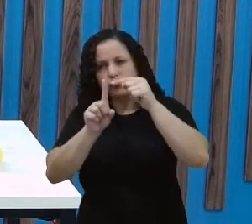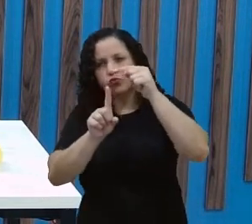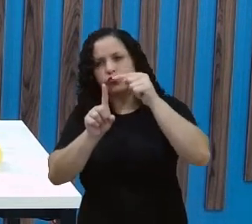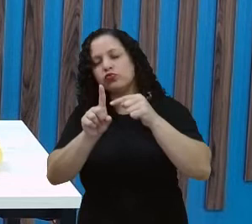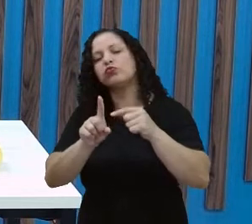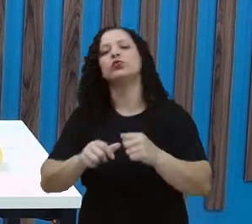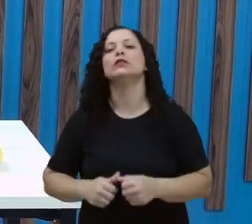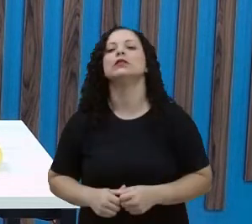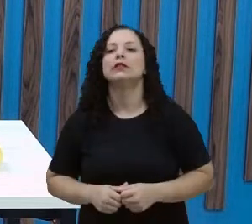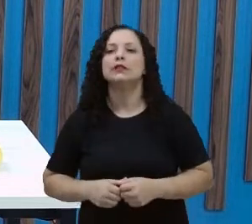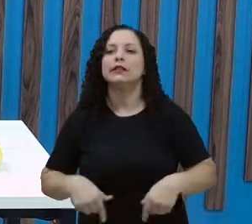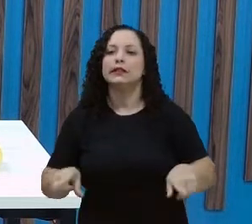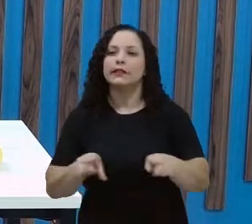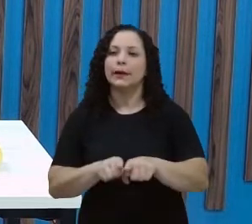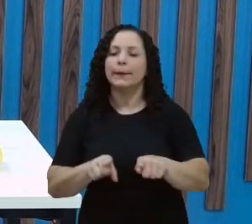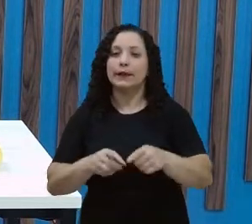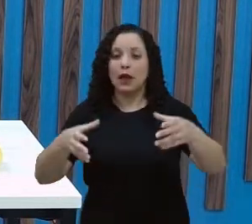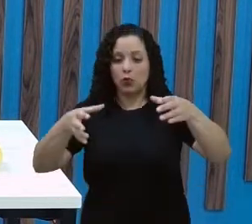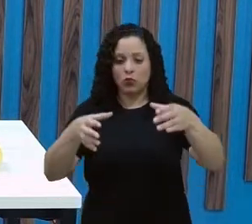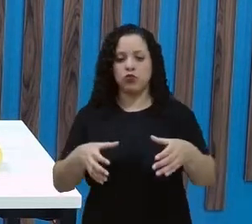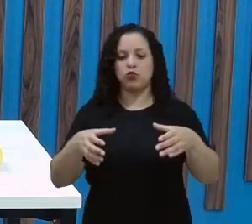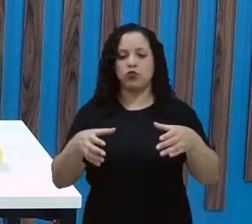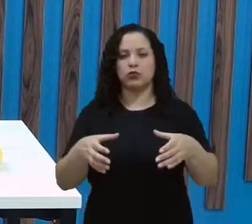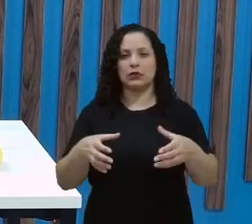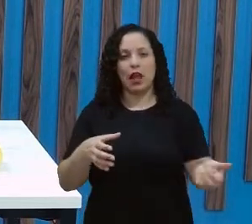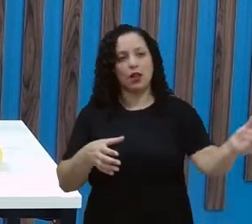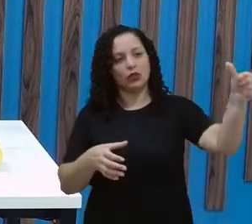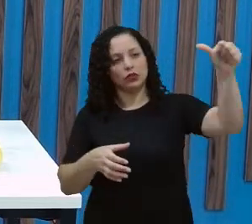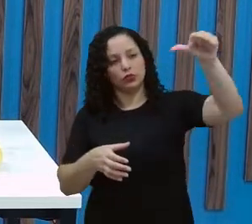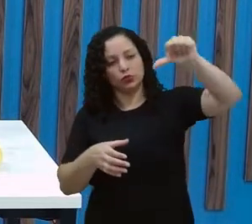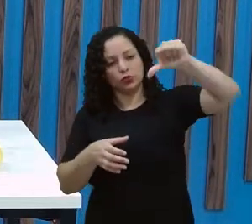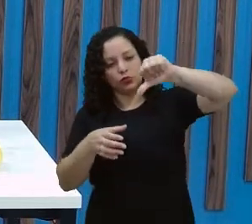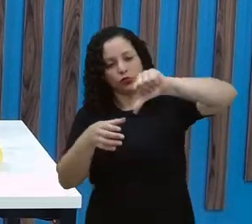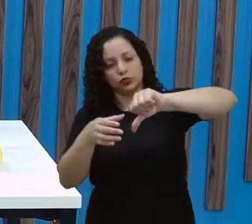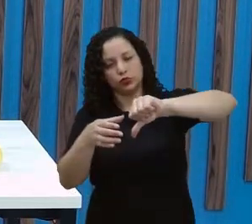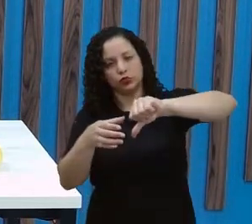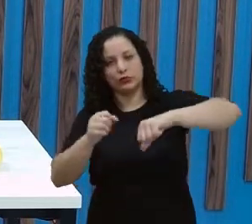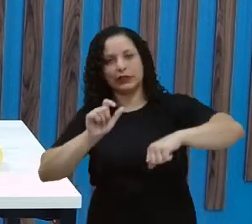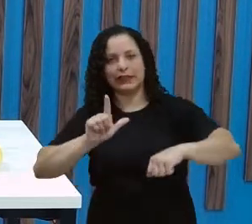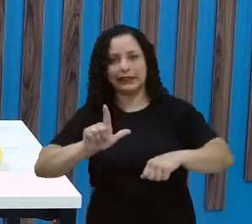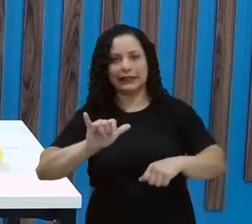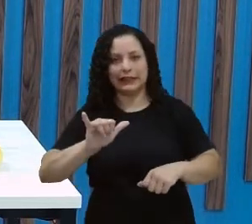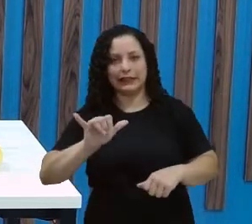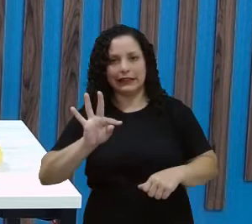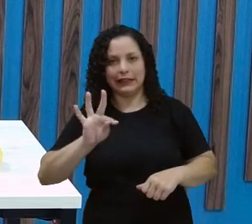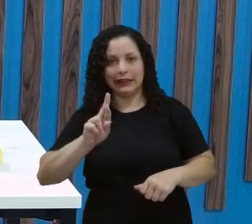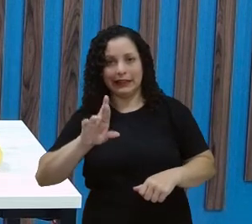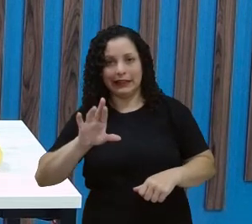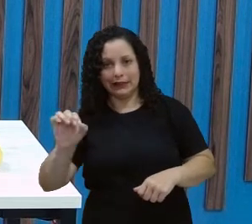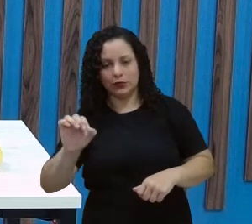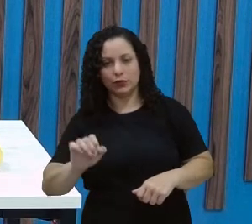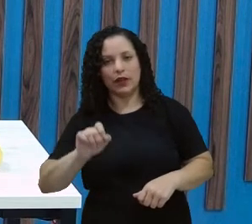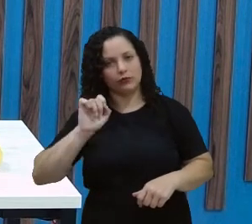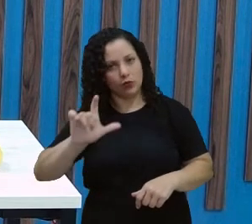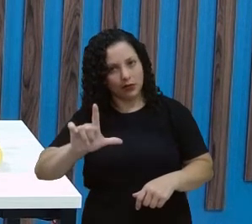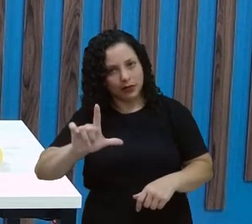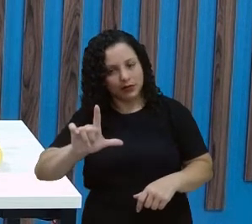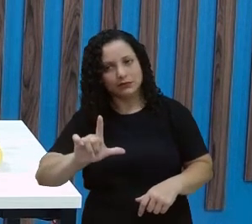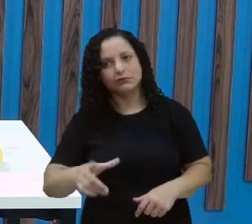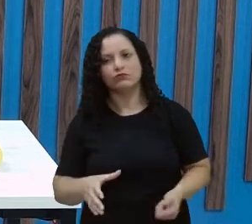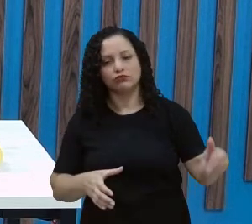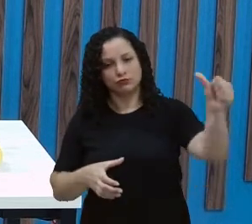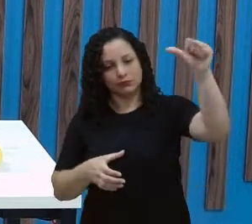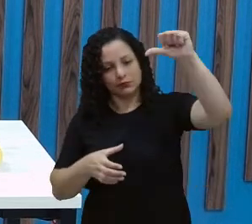Posso usar um recipiente que eu trouxe até aqui, um exemplo, um becker. Aqui é uma jarra de medida, aqui a gente vê que ela está em